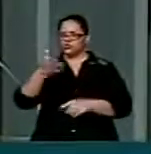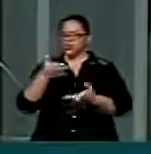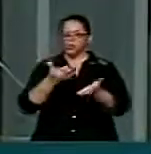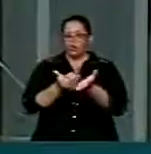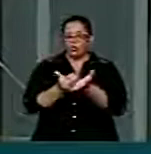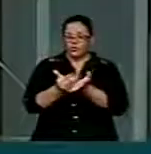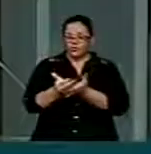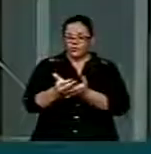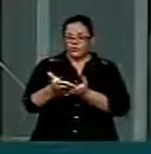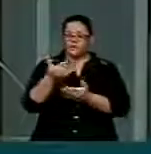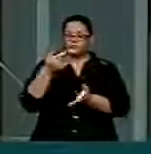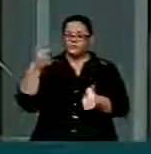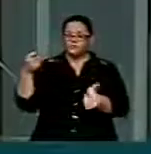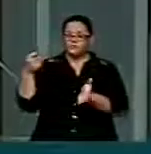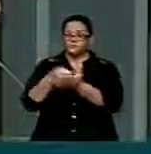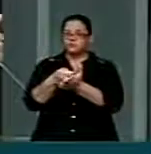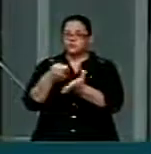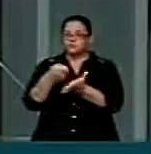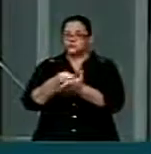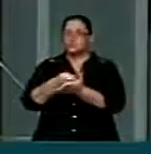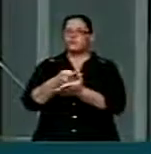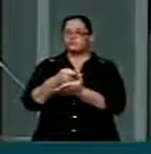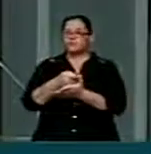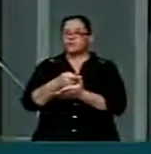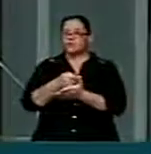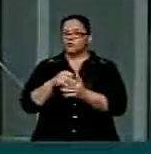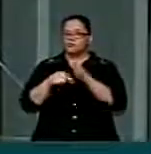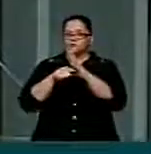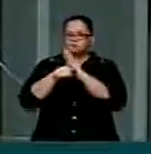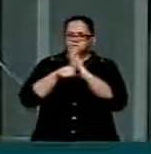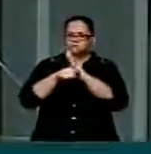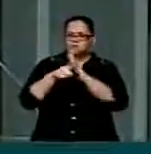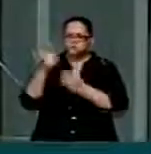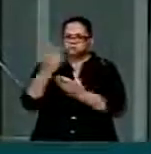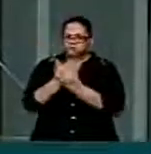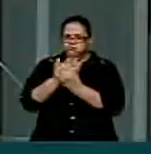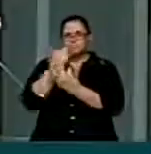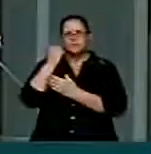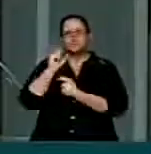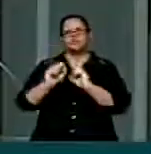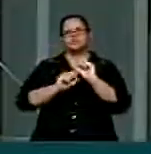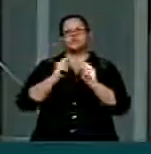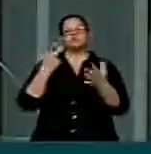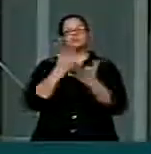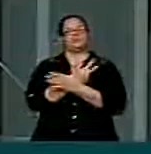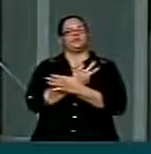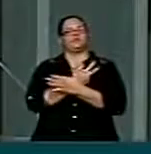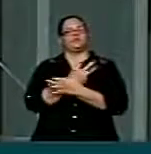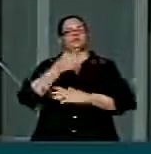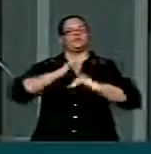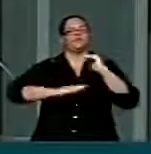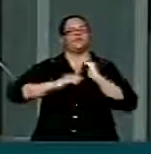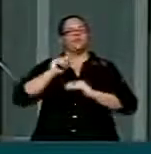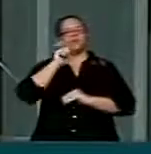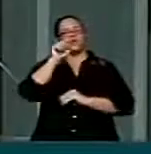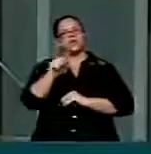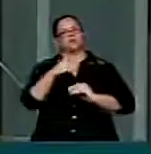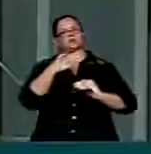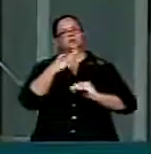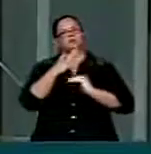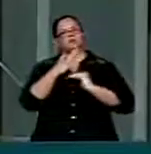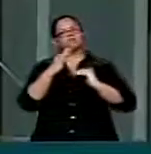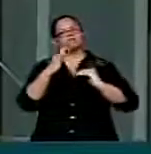de investigação, de acompanhamento nessa transação comercial da Gol